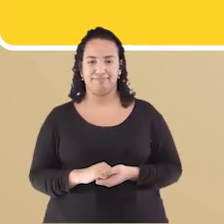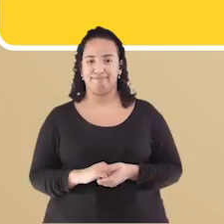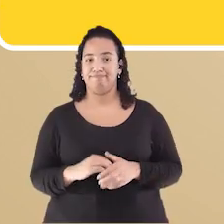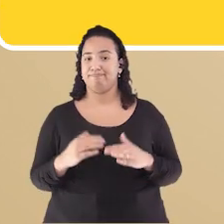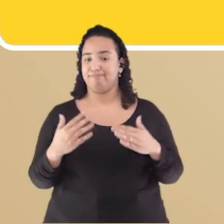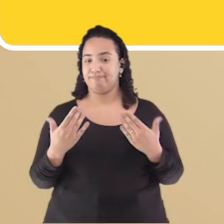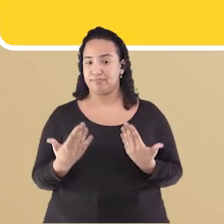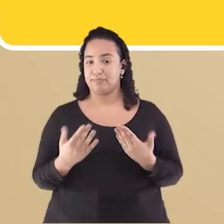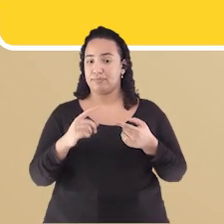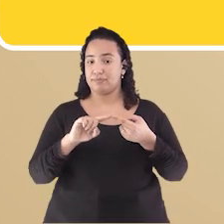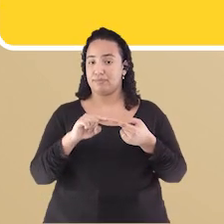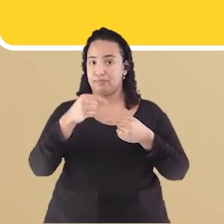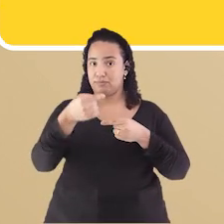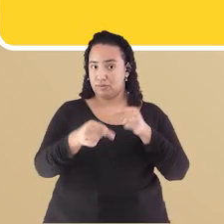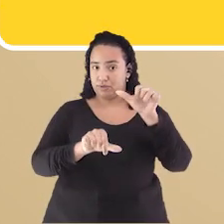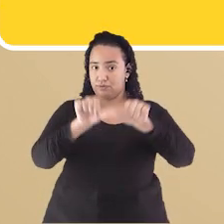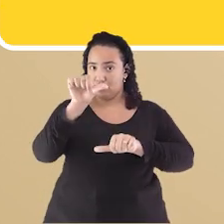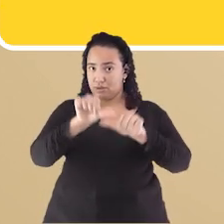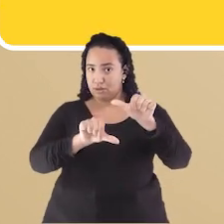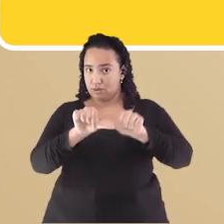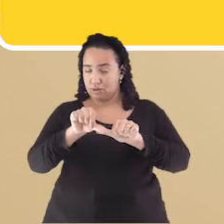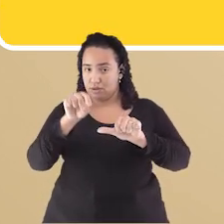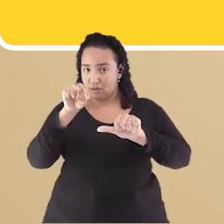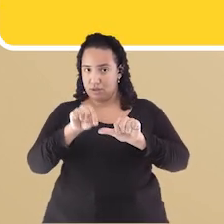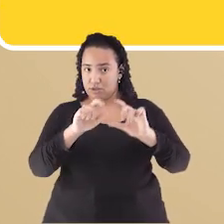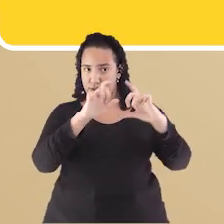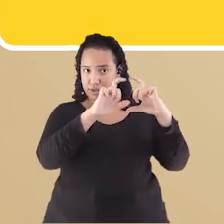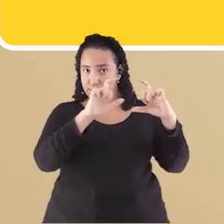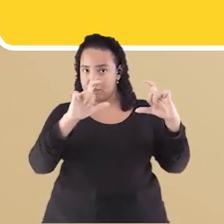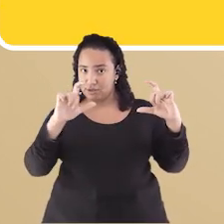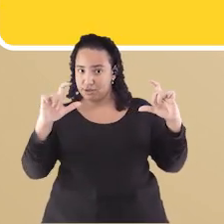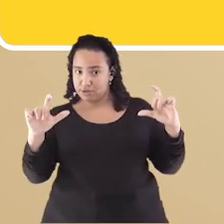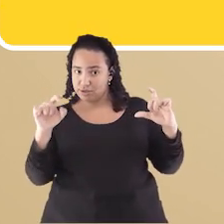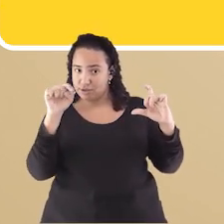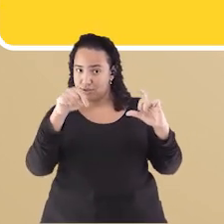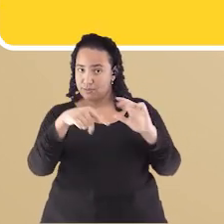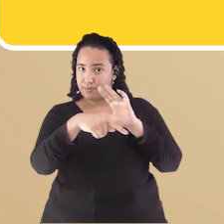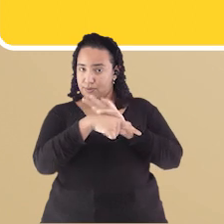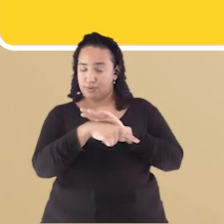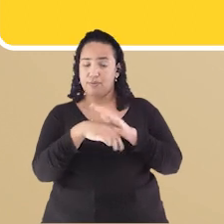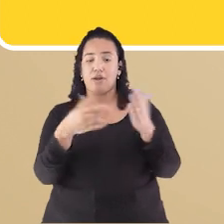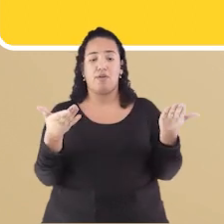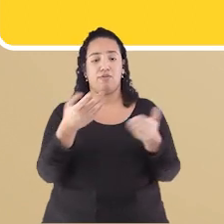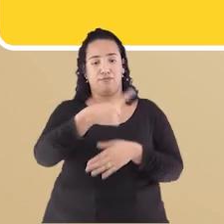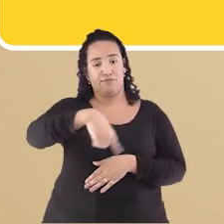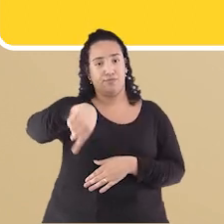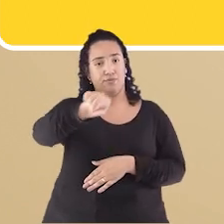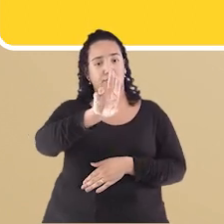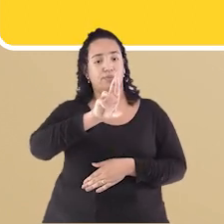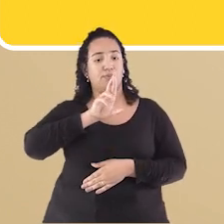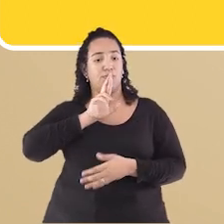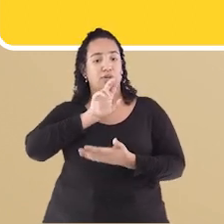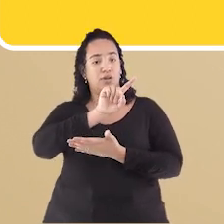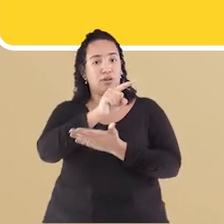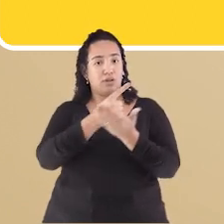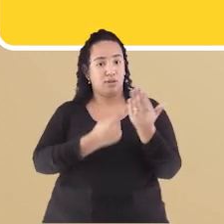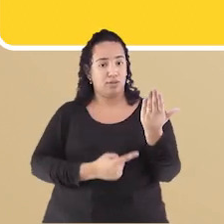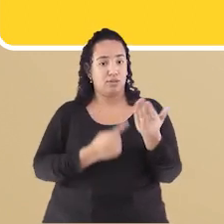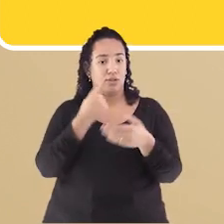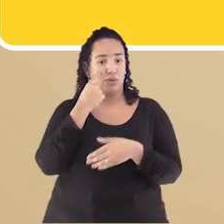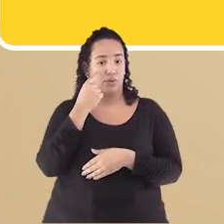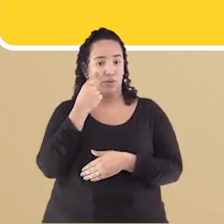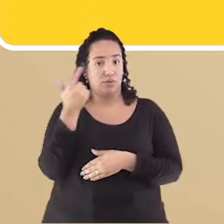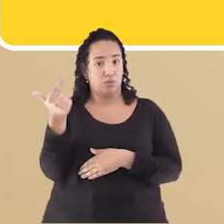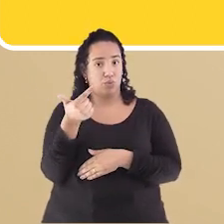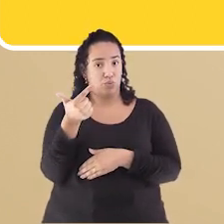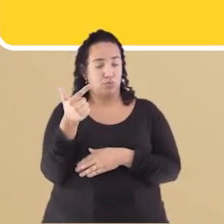Depois Que você Analisar O slide Com a tirinha Do Armandinho Responda Em seu caderno As